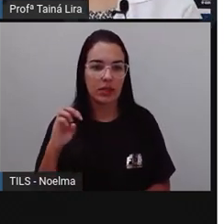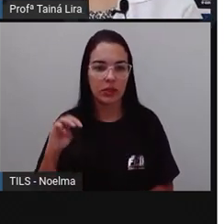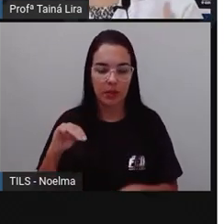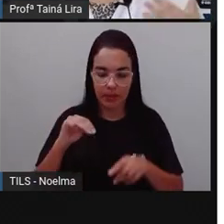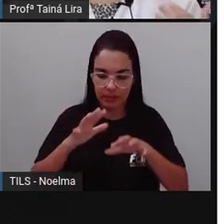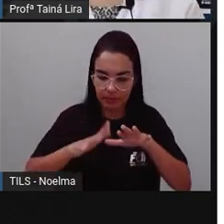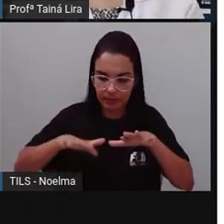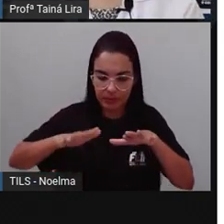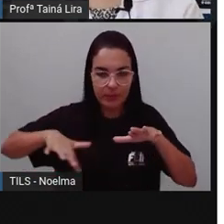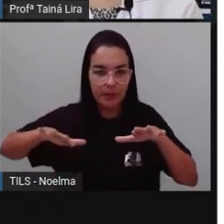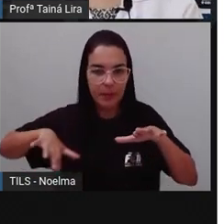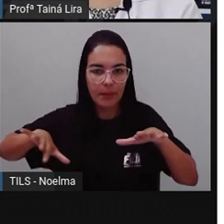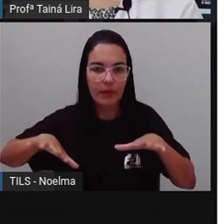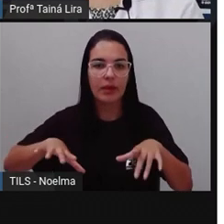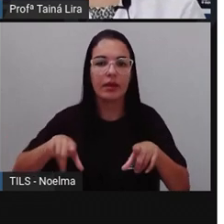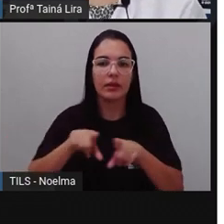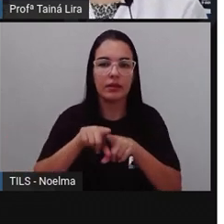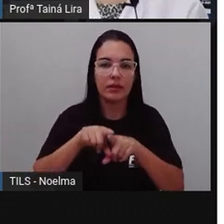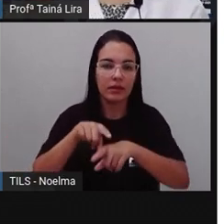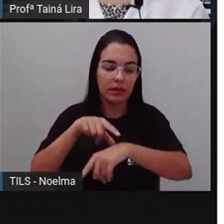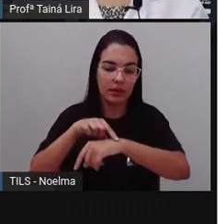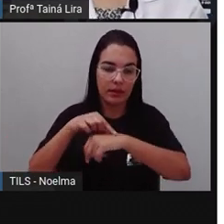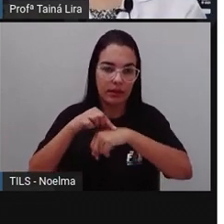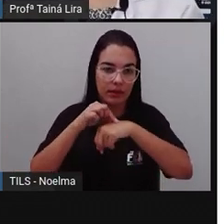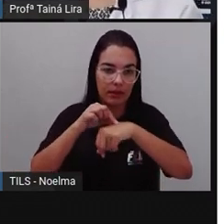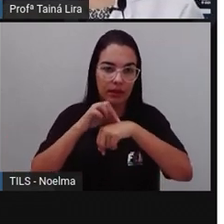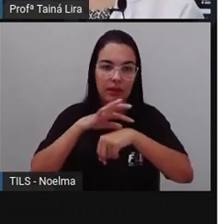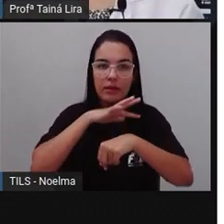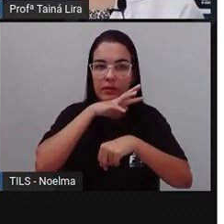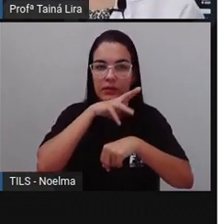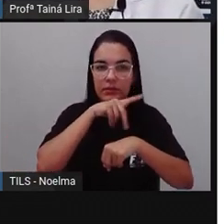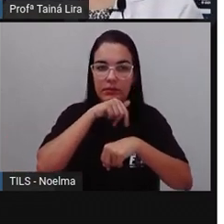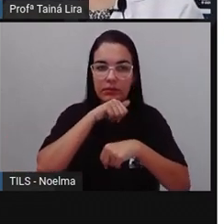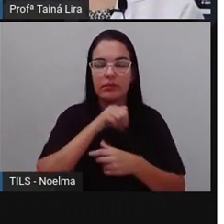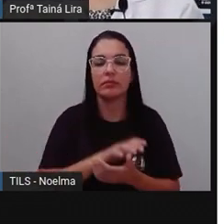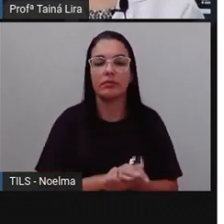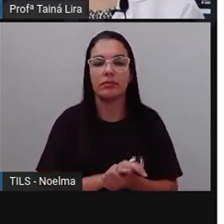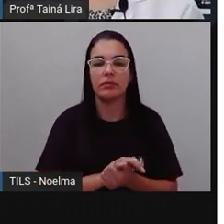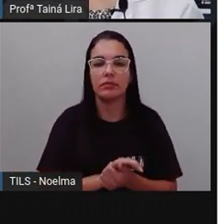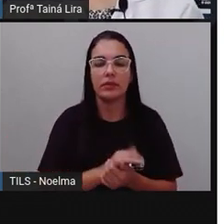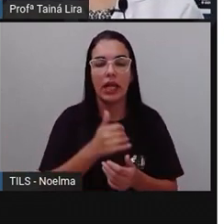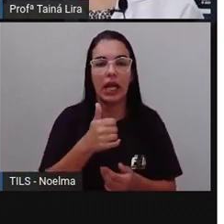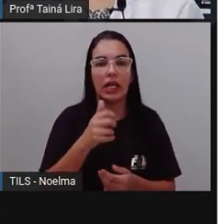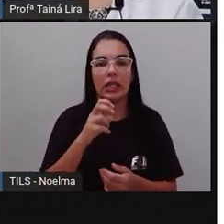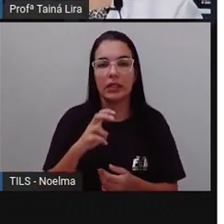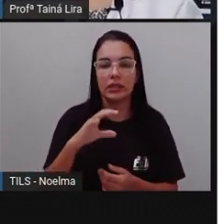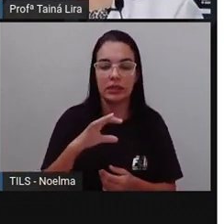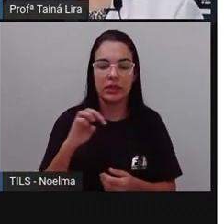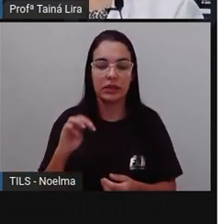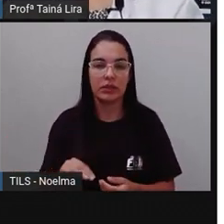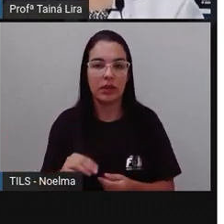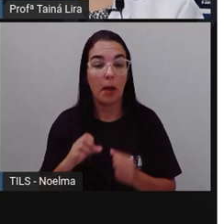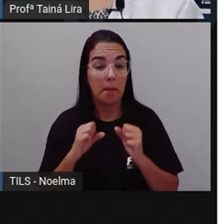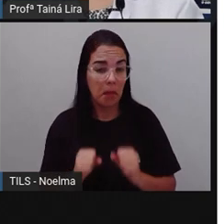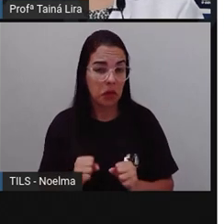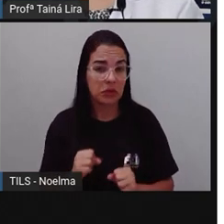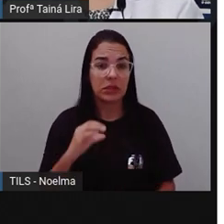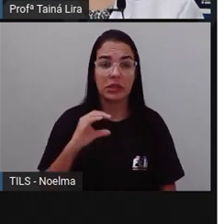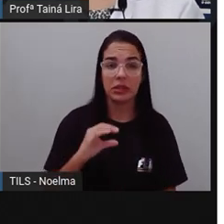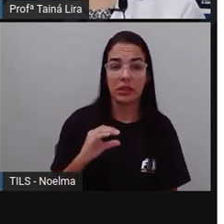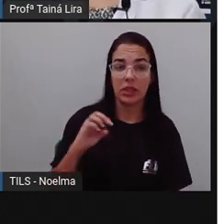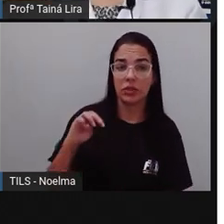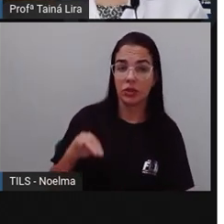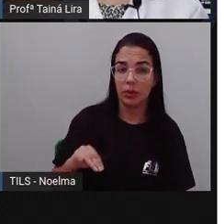15 centímetros, tá bom? Então, a gente pode representar aqui, Tanto em centímetro como em metro, tá?